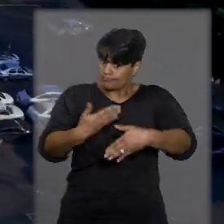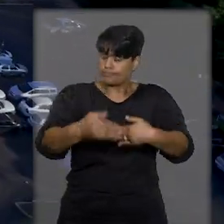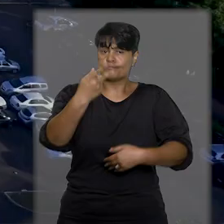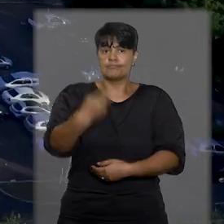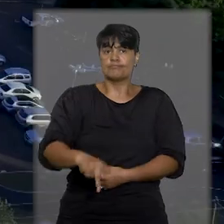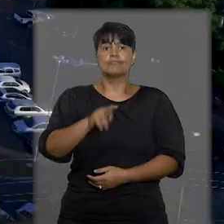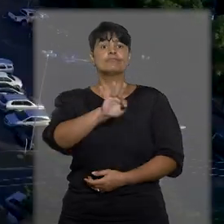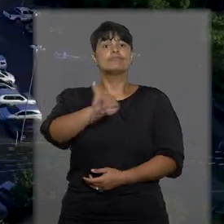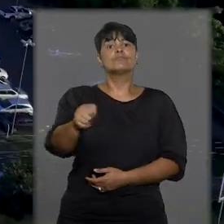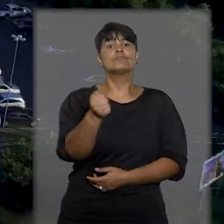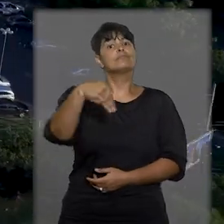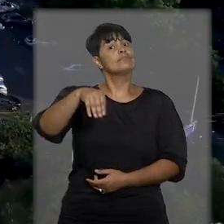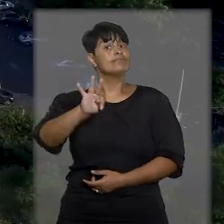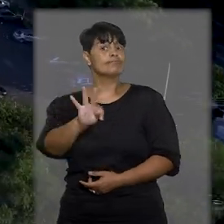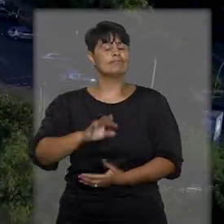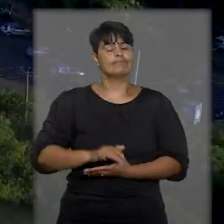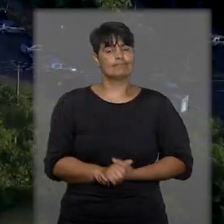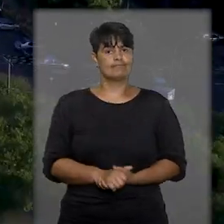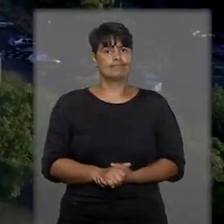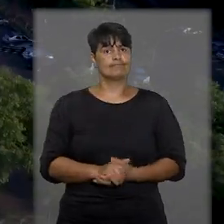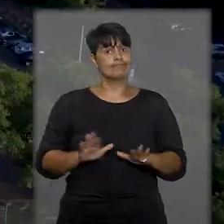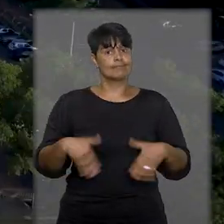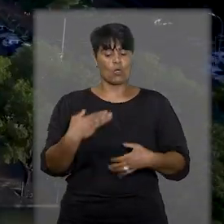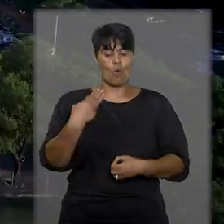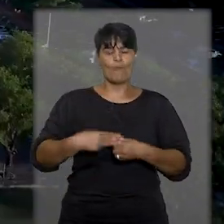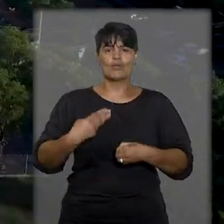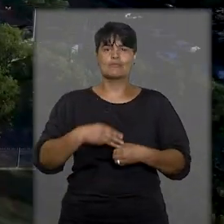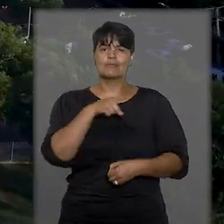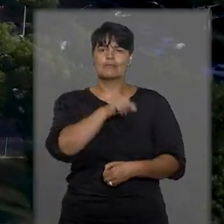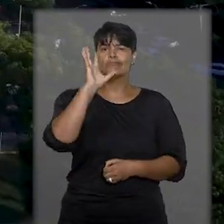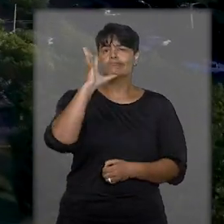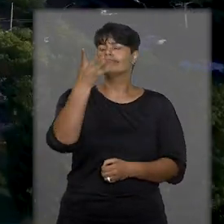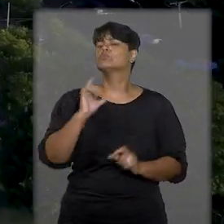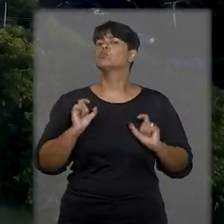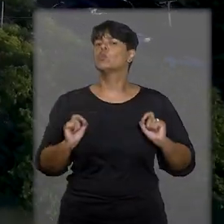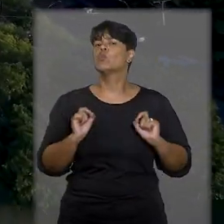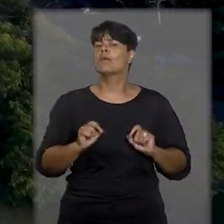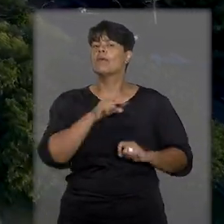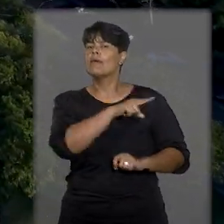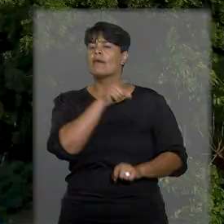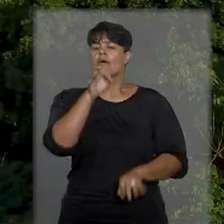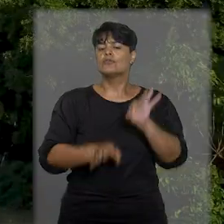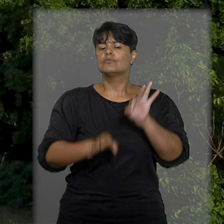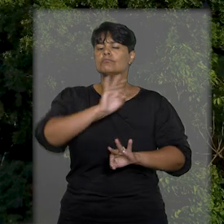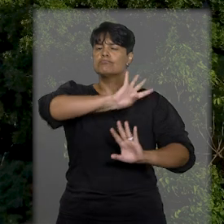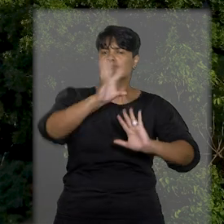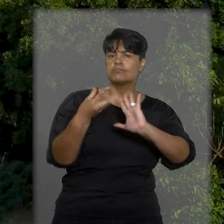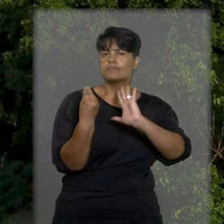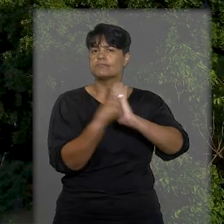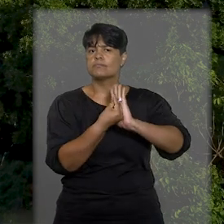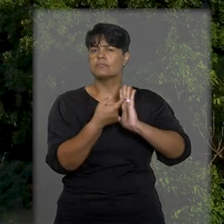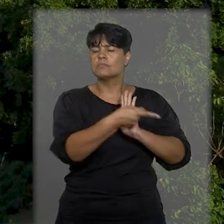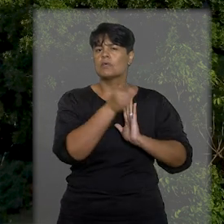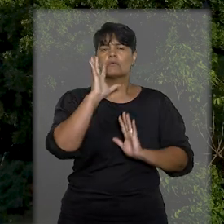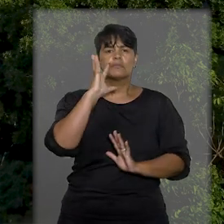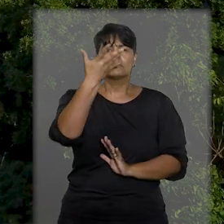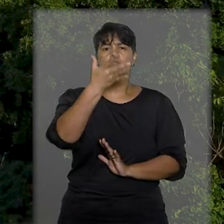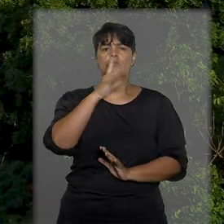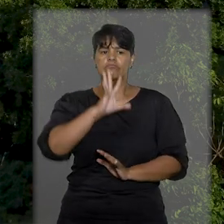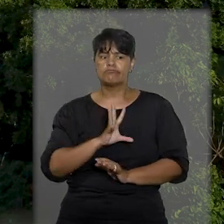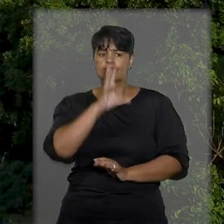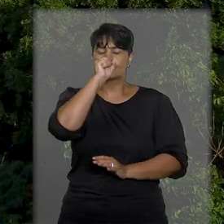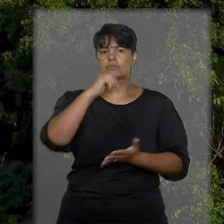tramita no TJMT. De acordo com o município, o recente julgamento da ação principal, no qual o Tribunal Estadual